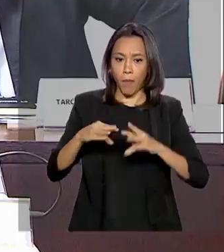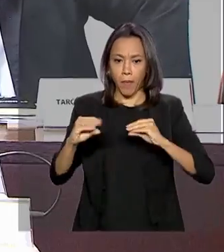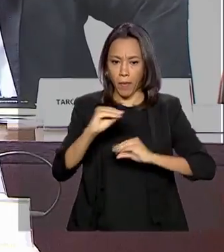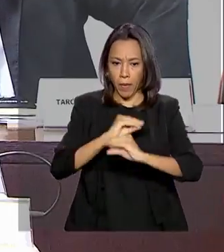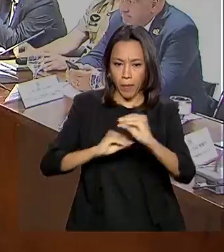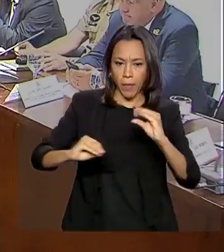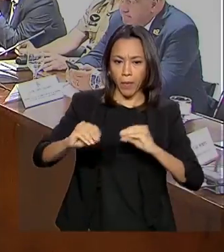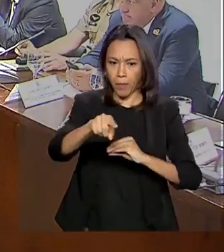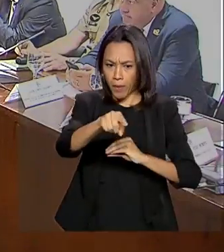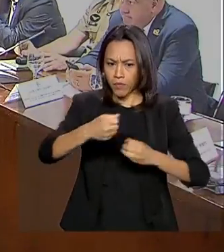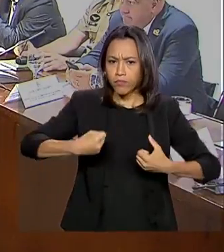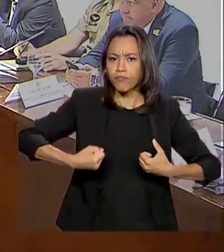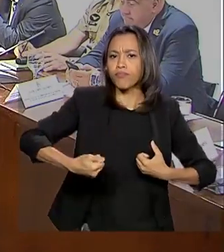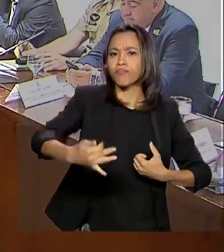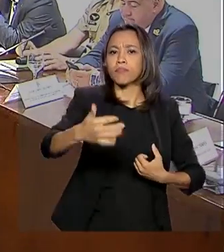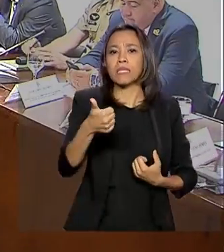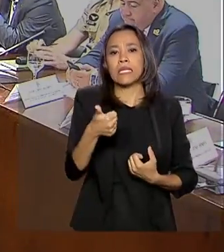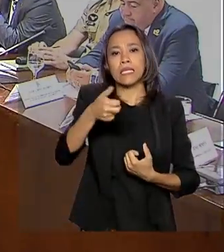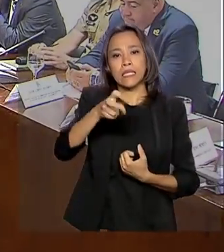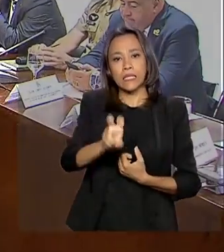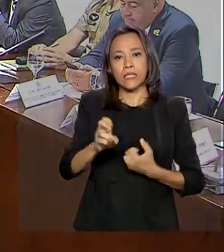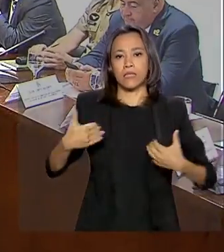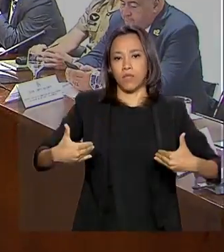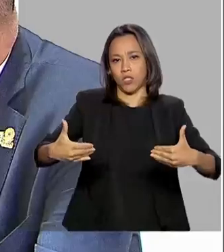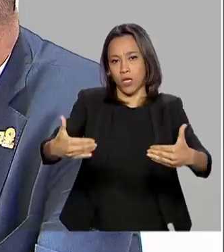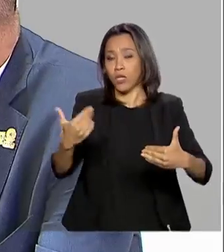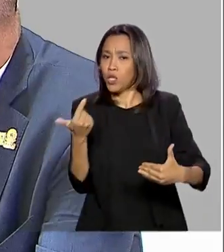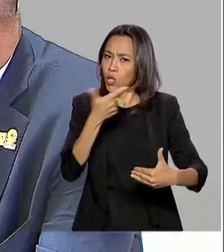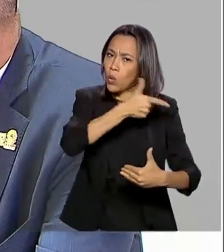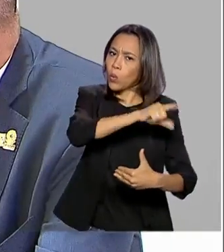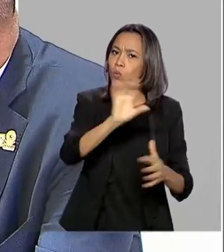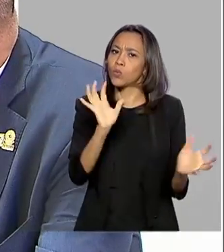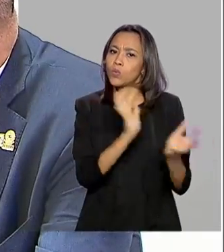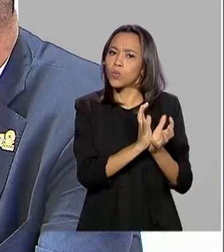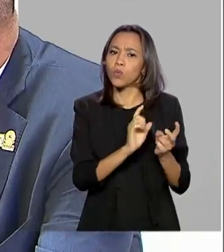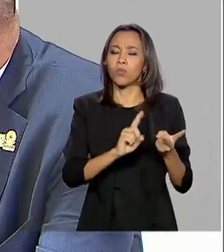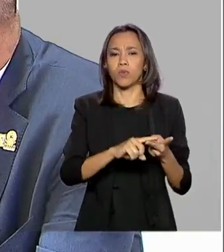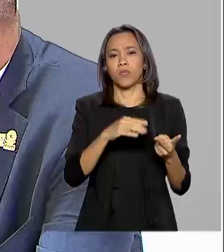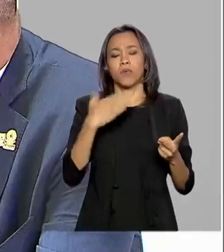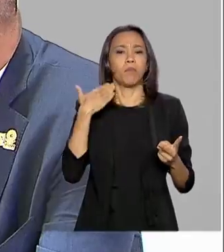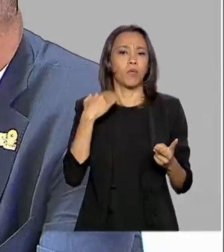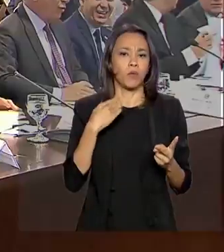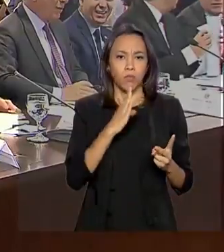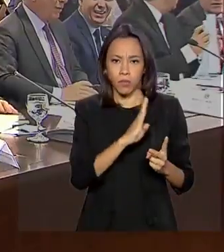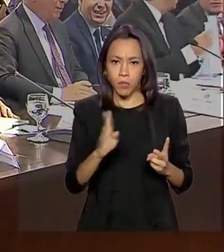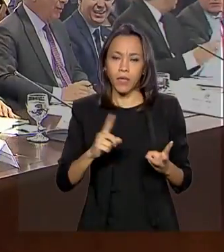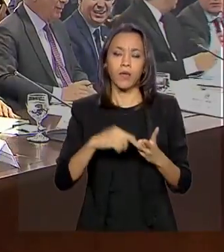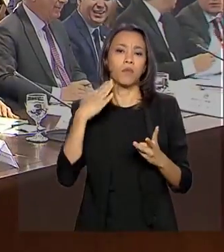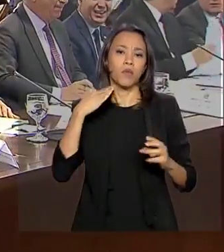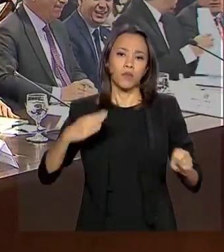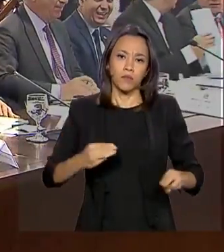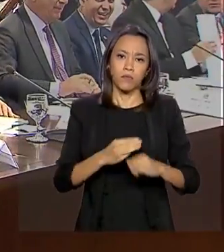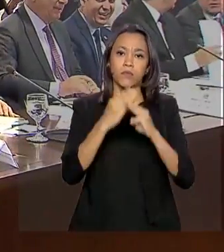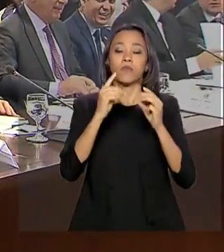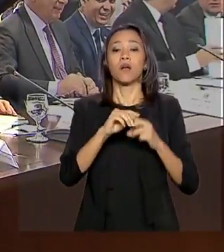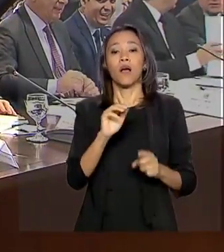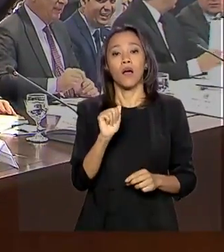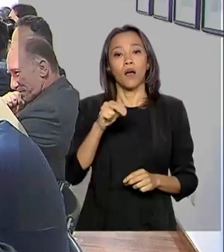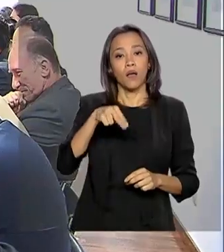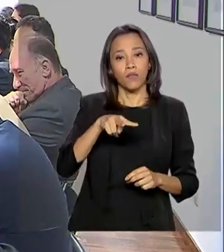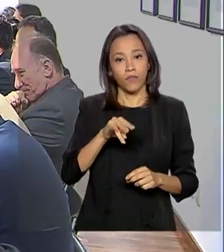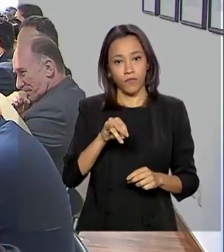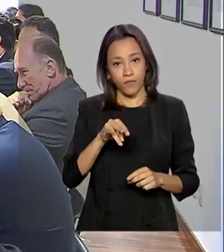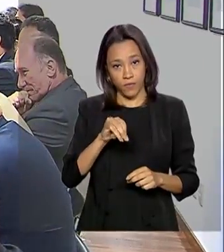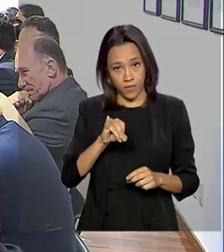de 15 ministérios e outros órgãos federais, como Anvisa, Banco do Brasil, Caixa Econômica Federal e BNDES.